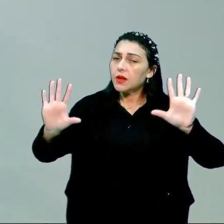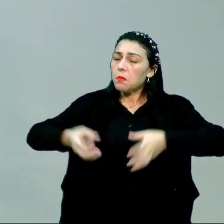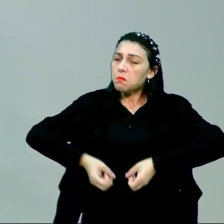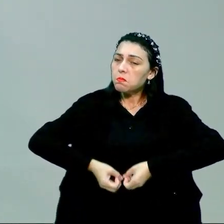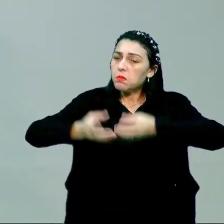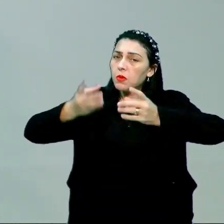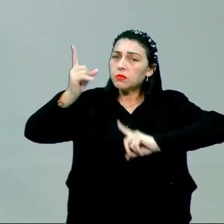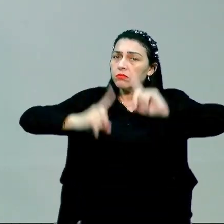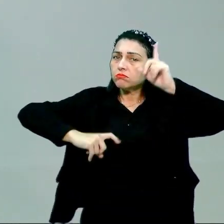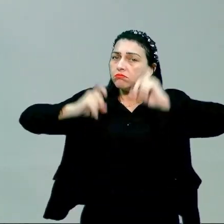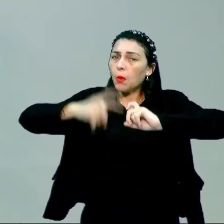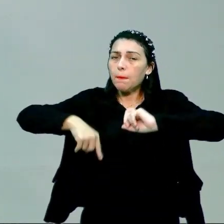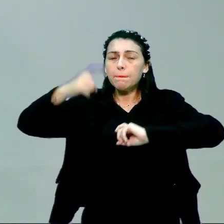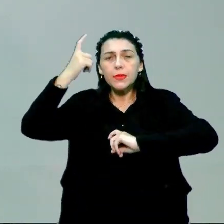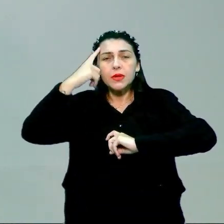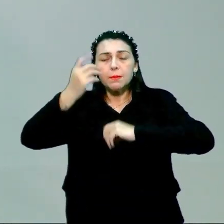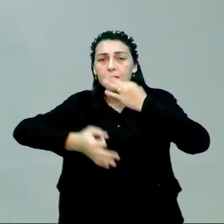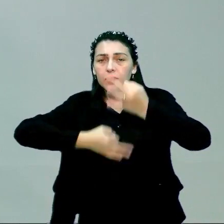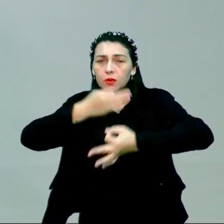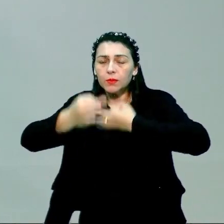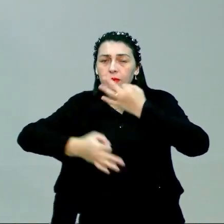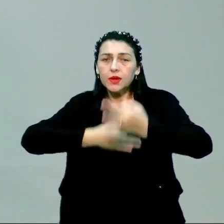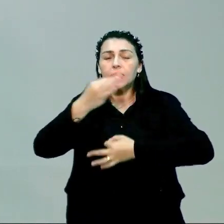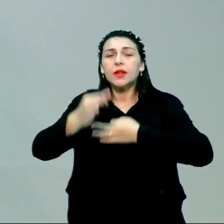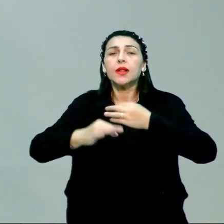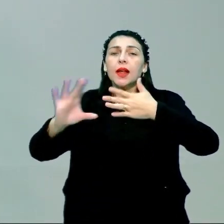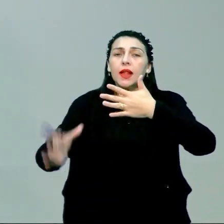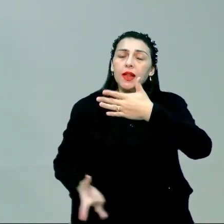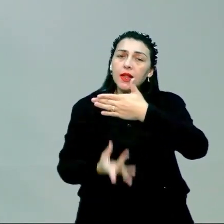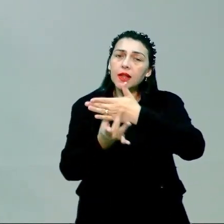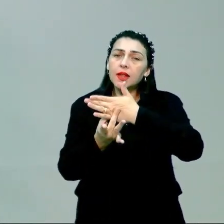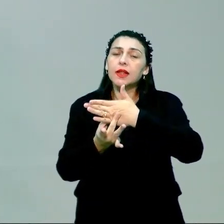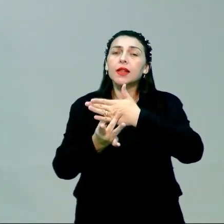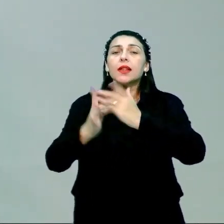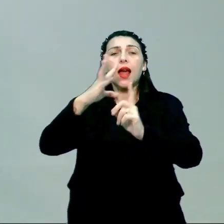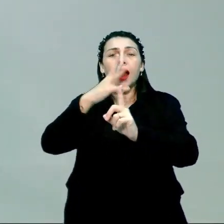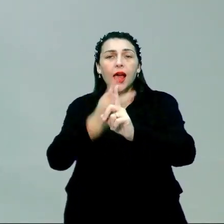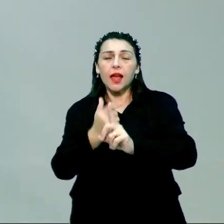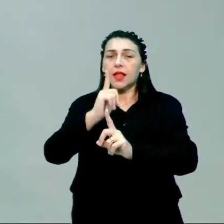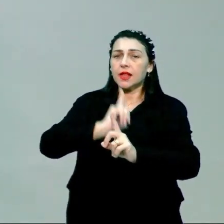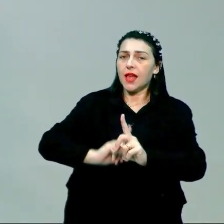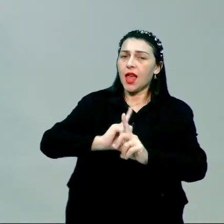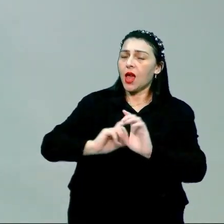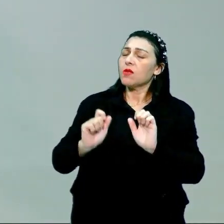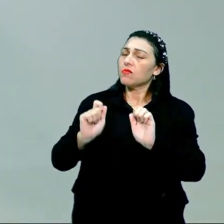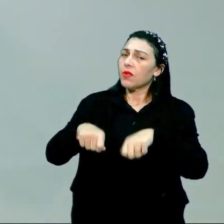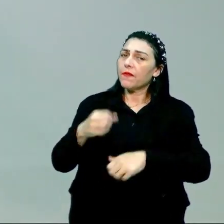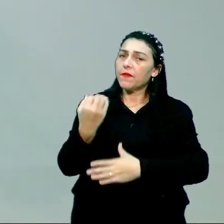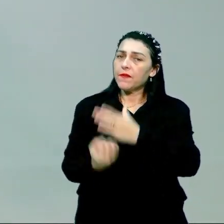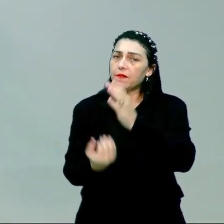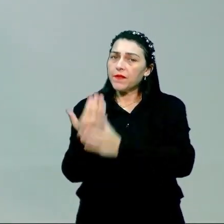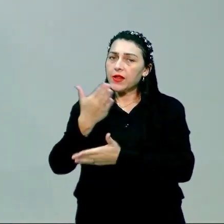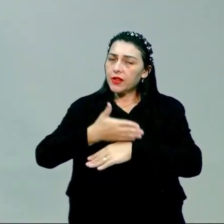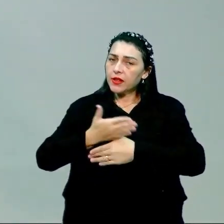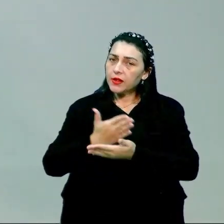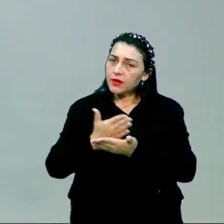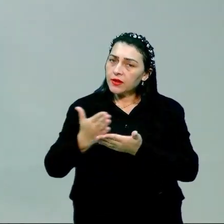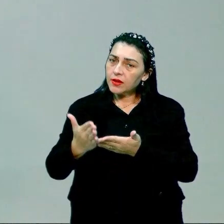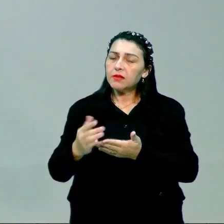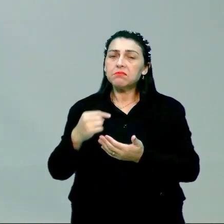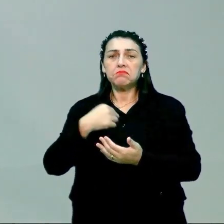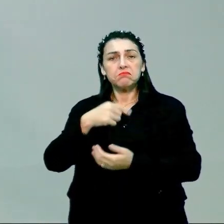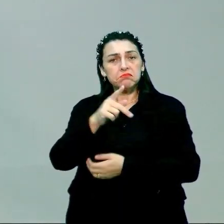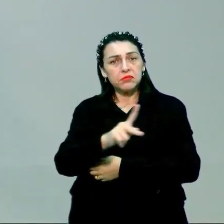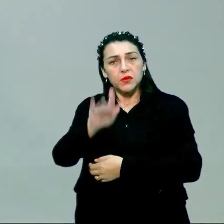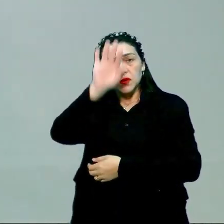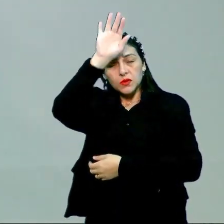Até então, quando nós lemos da literatura clássica, a arte clássica, tudo era produzido a partir daquilo que eu,